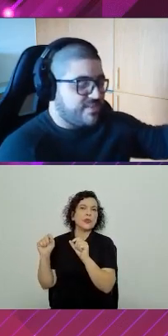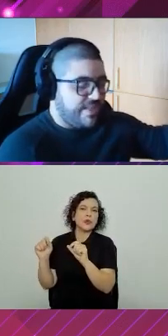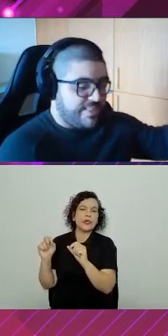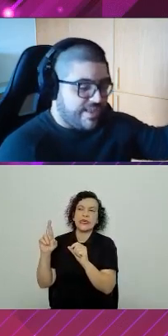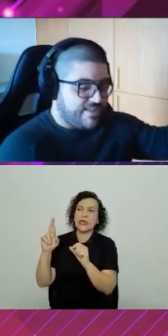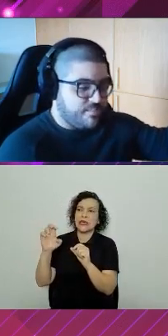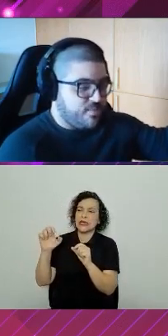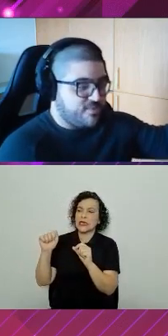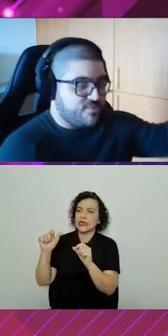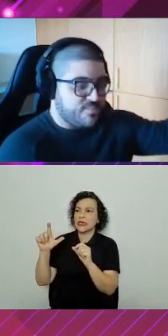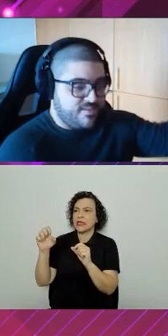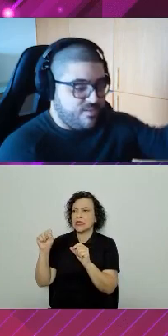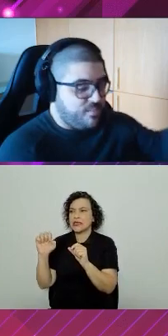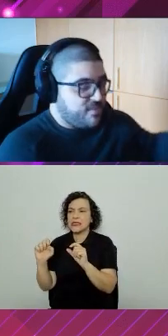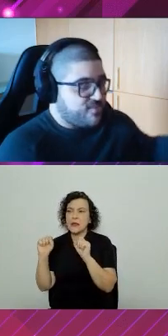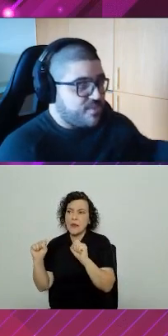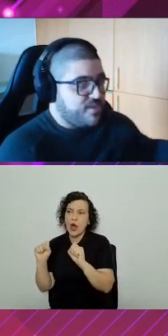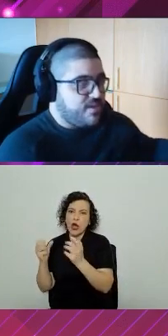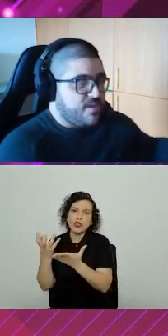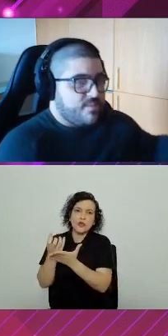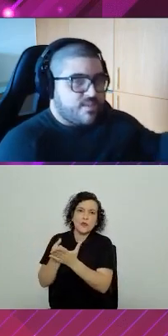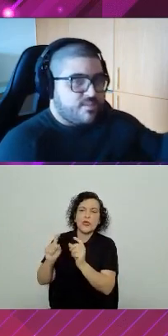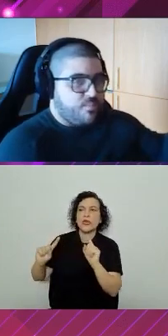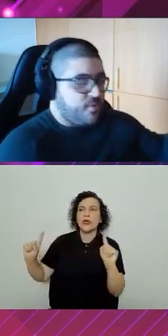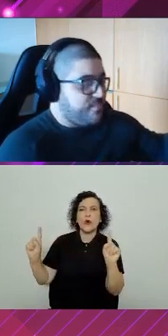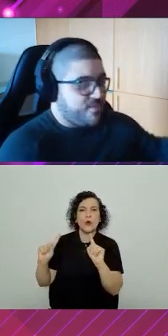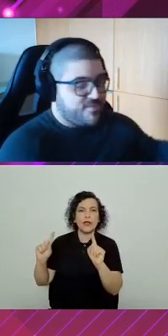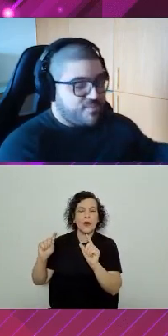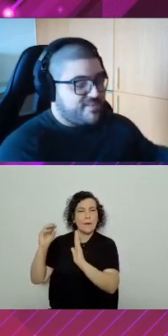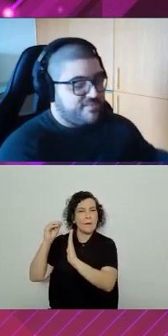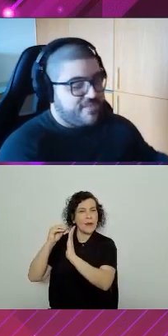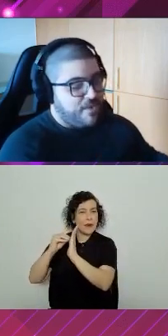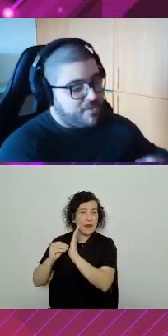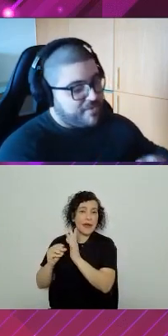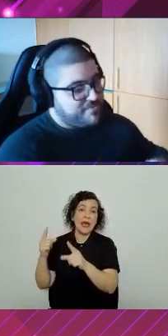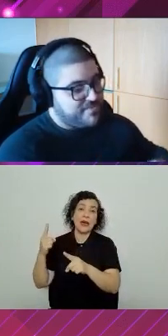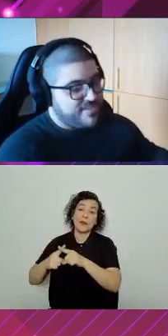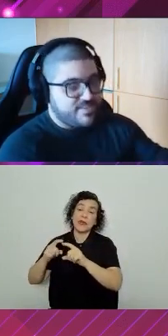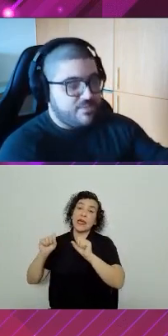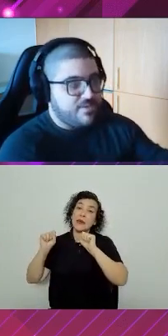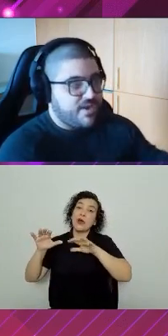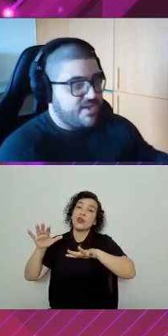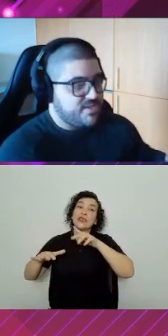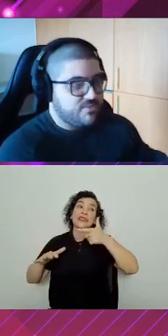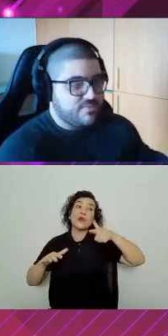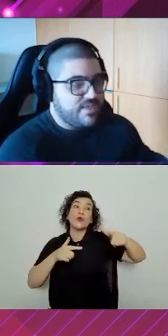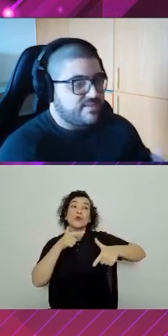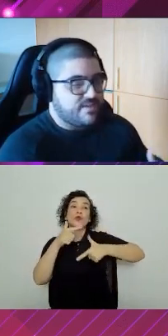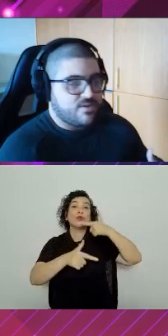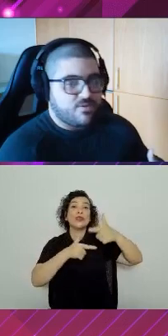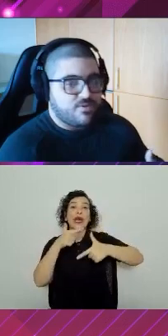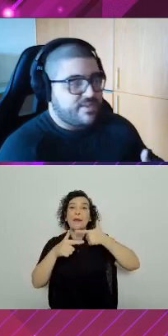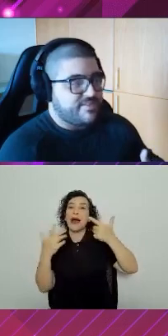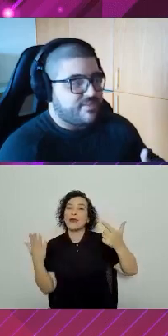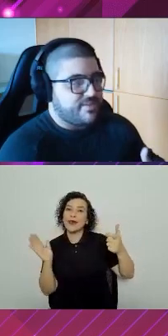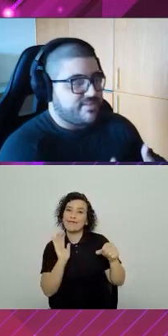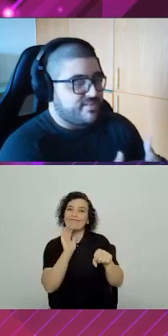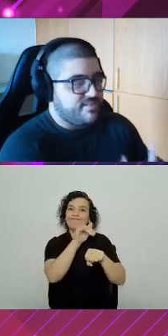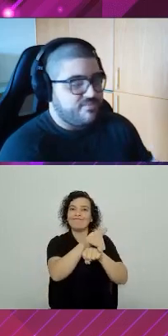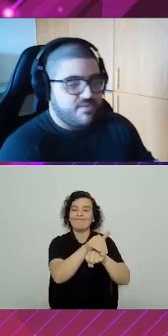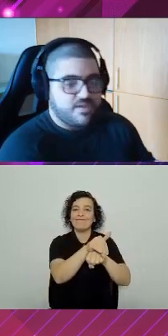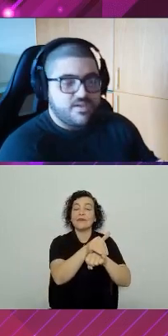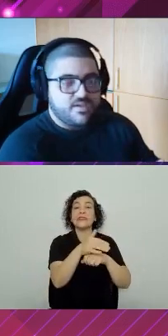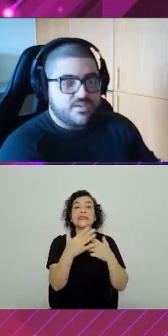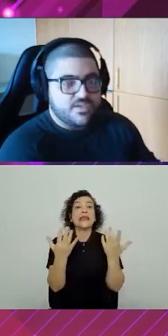tag que está lá. Se pode subir, se não pode subir. Porque pode sobrescrever algo que alguém fez. Então, a gente não tem essa coordenação